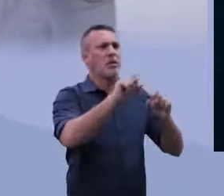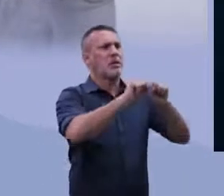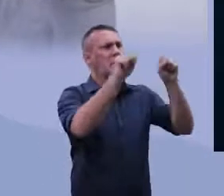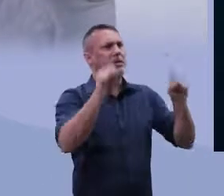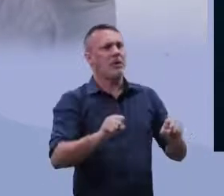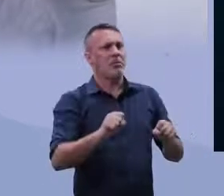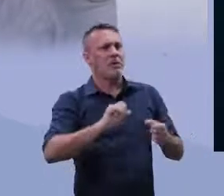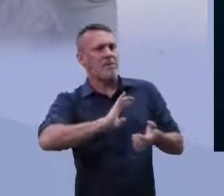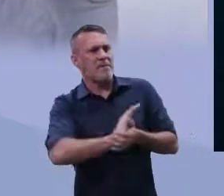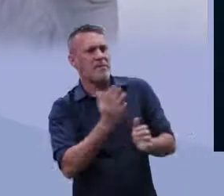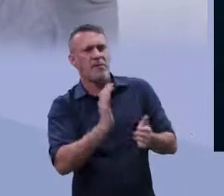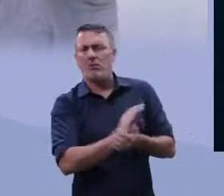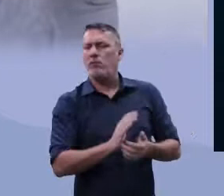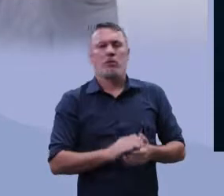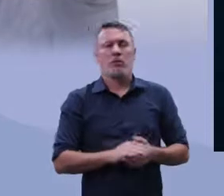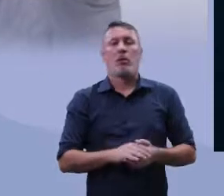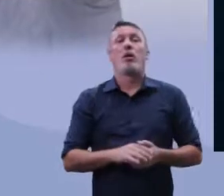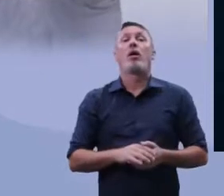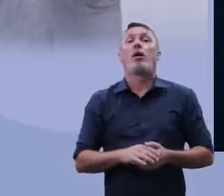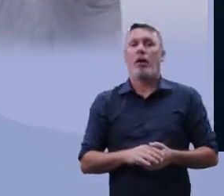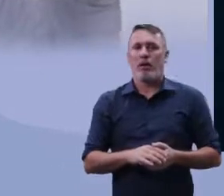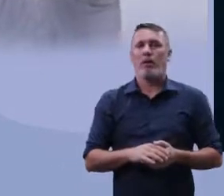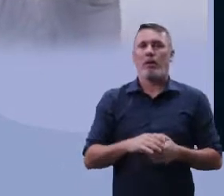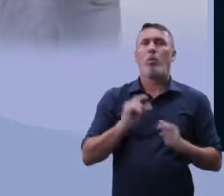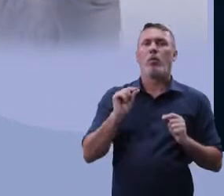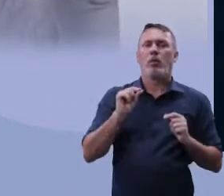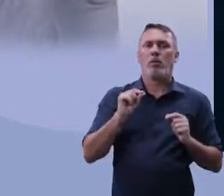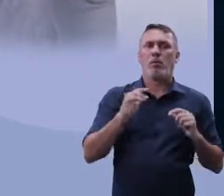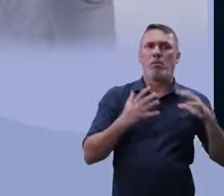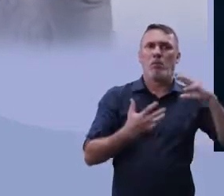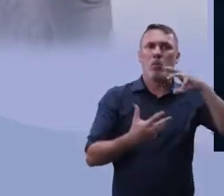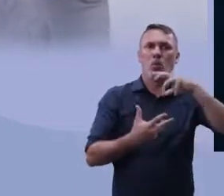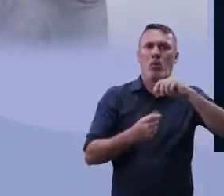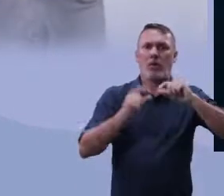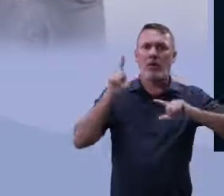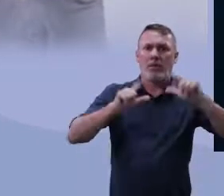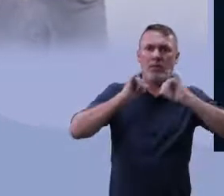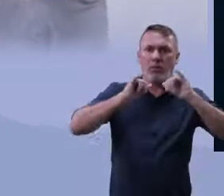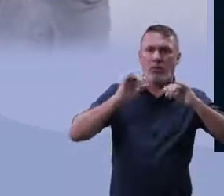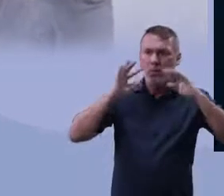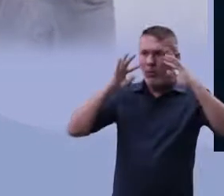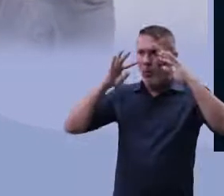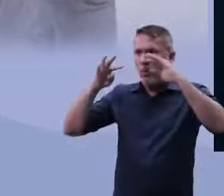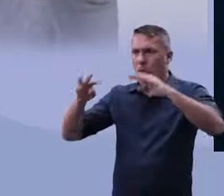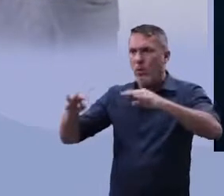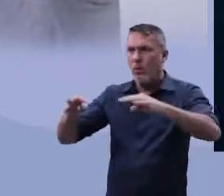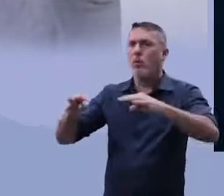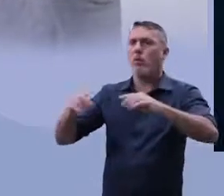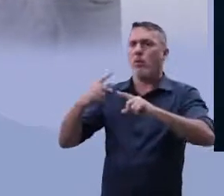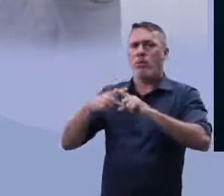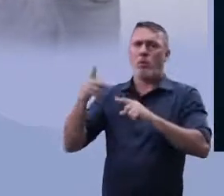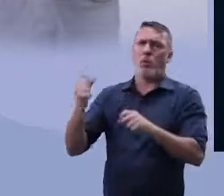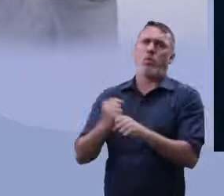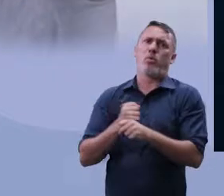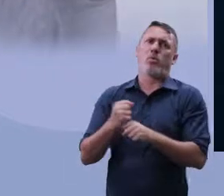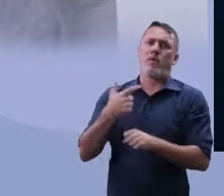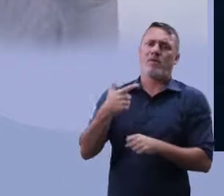sistema, acabou chamando a atenção midiática. Mesmo ele tendo perdido grande parte de sua vida